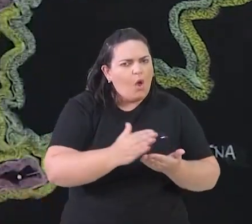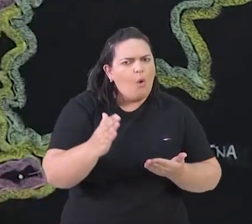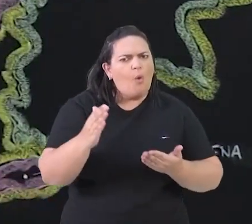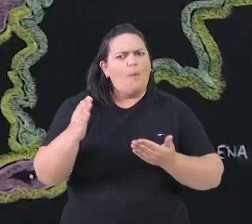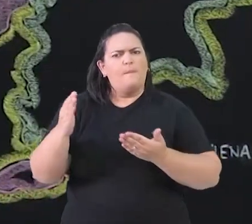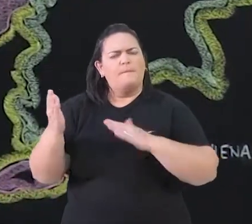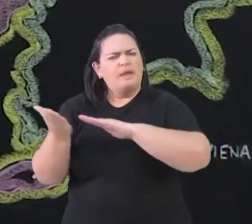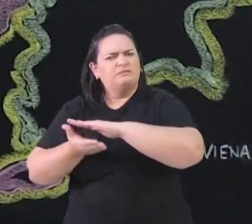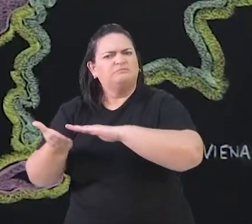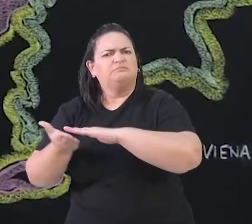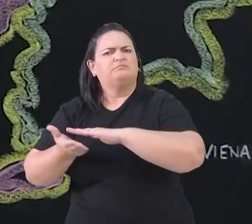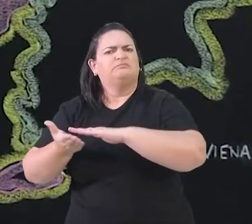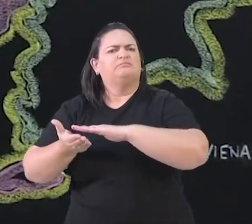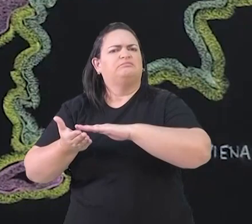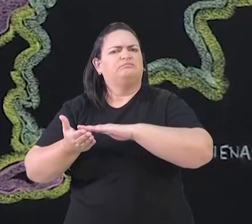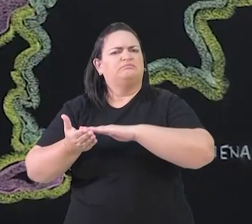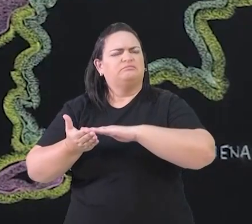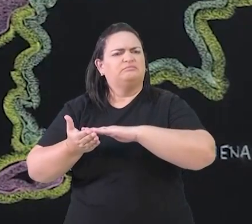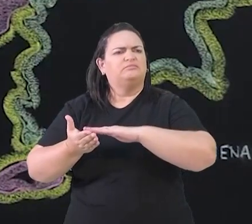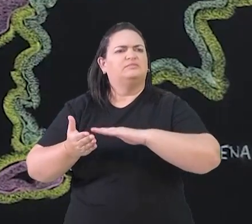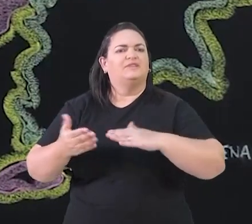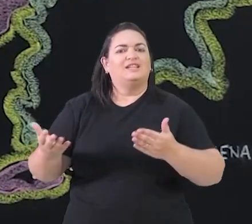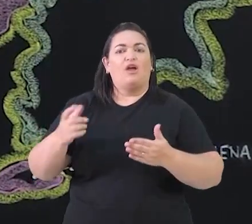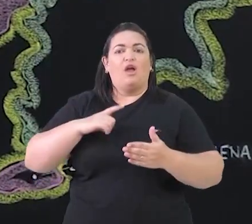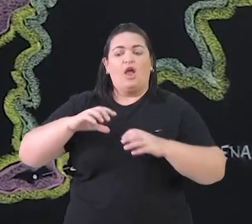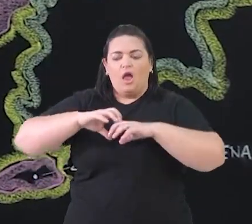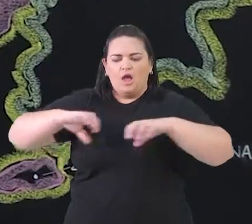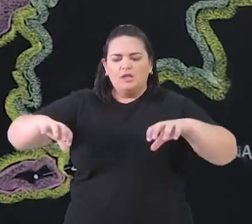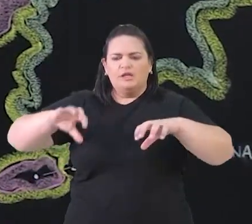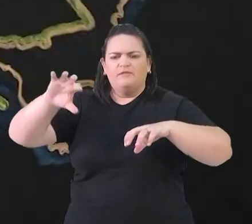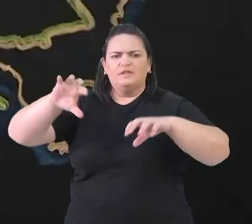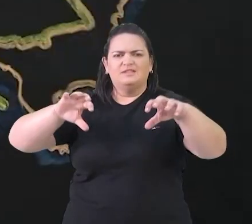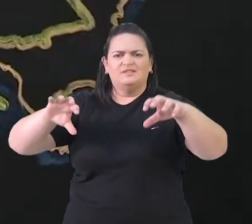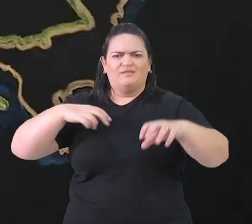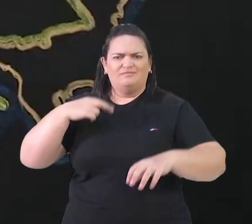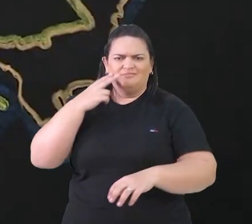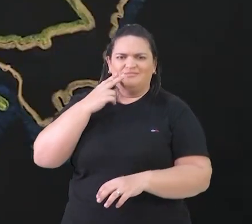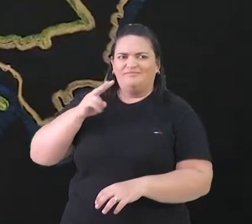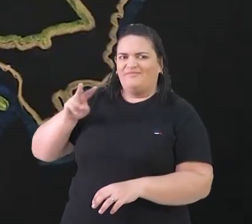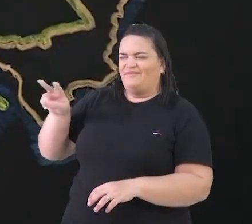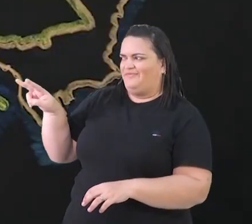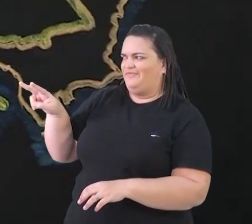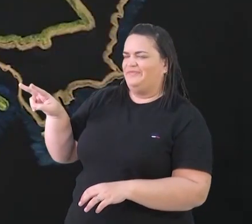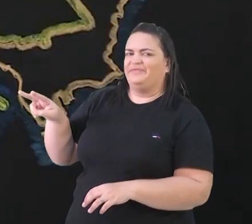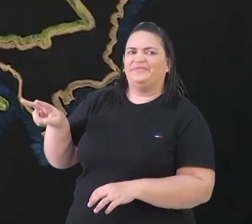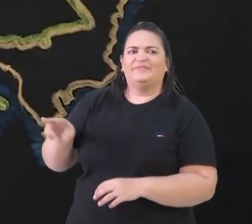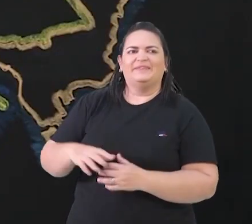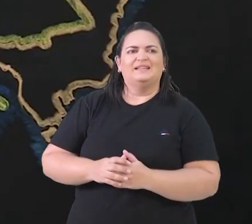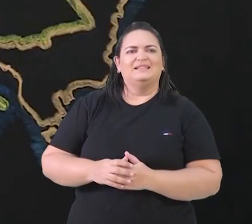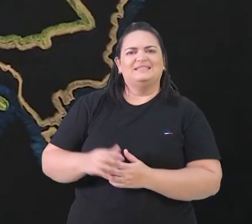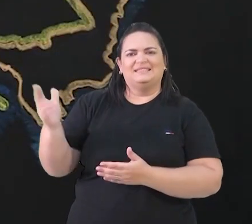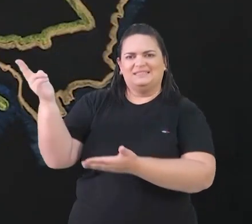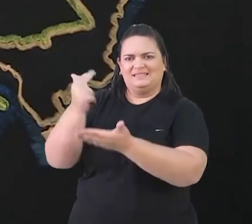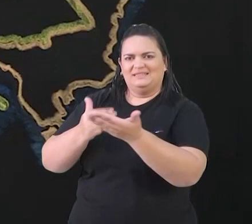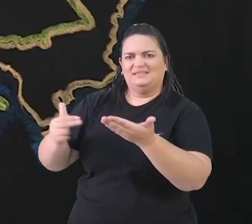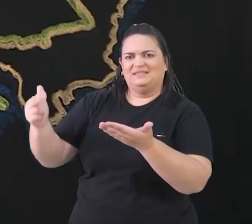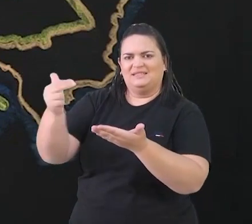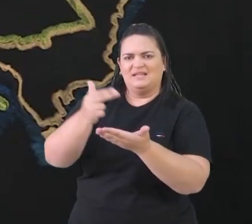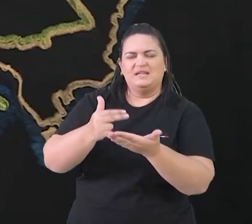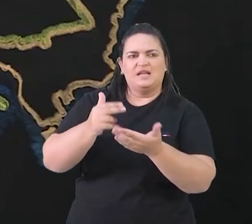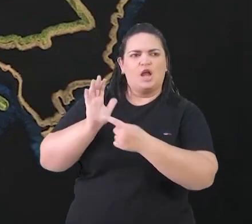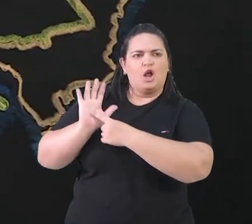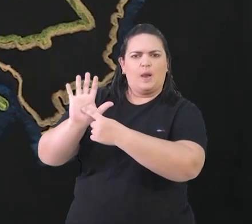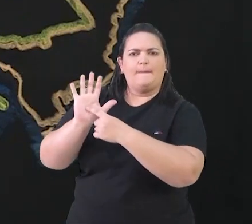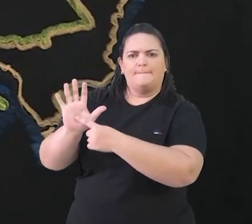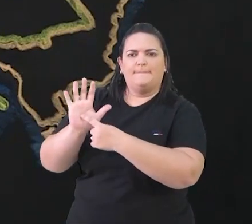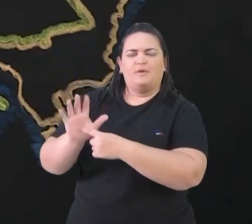Moderna. Ela, inclusive, foi dividida em áreas de territórios. Vamos dar uma olhada com atenção nesse mapa aqui, que ele é um registro desse